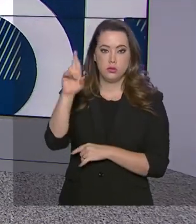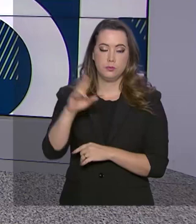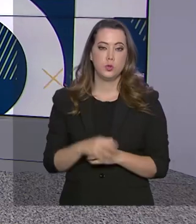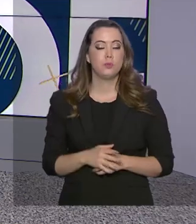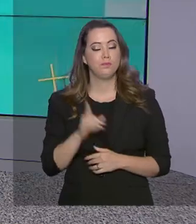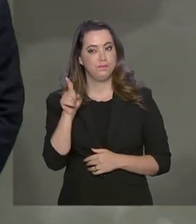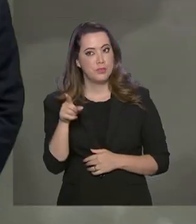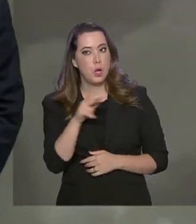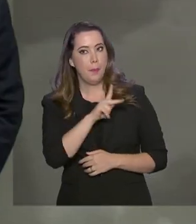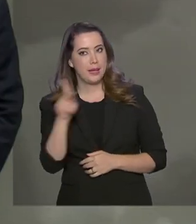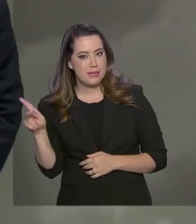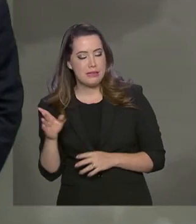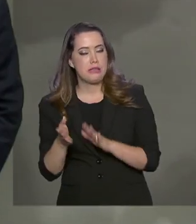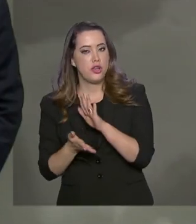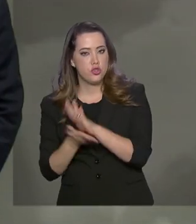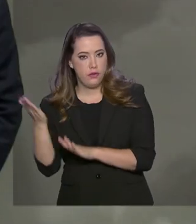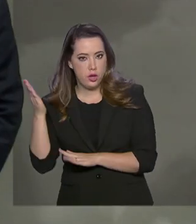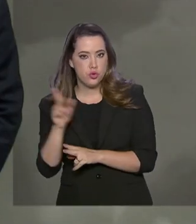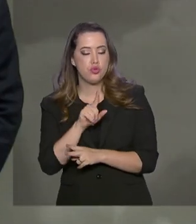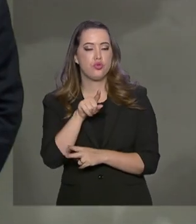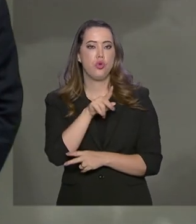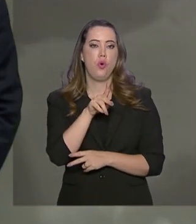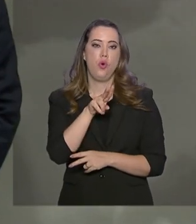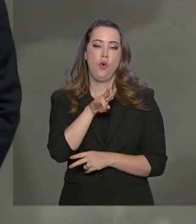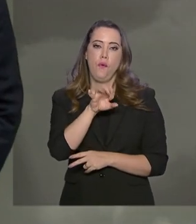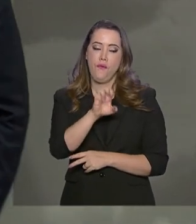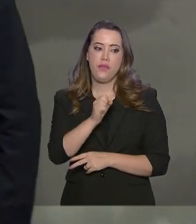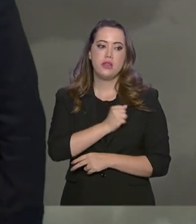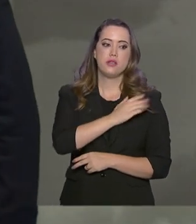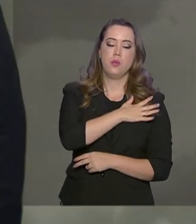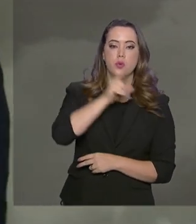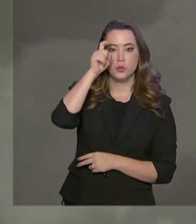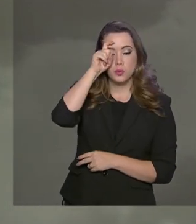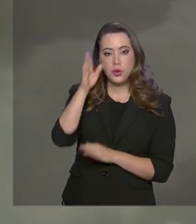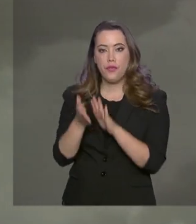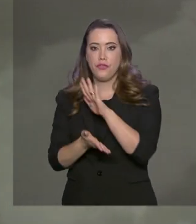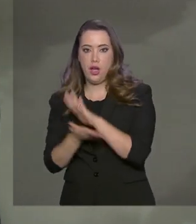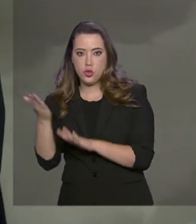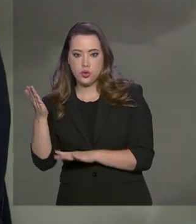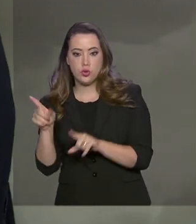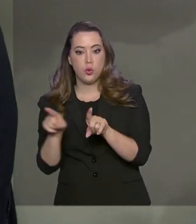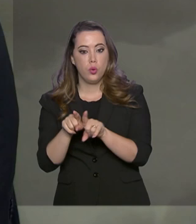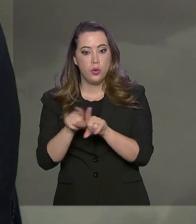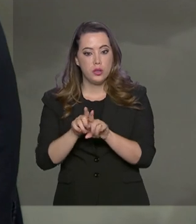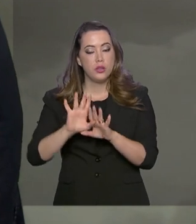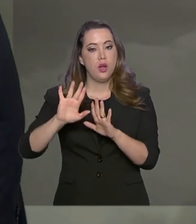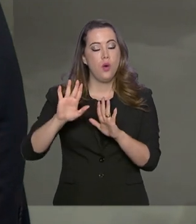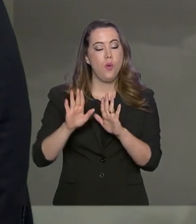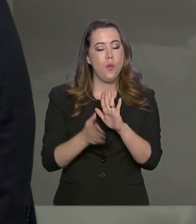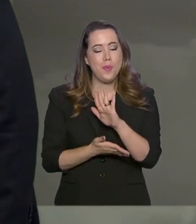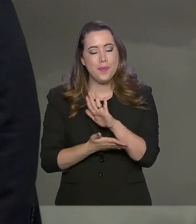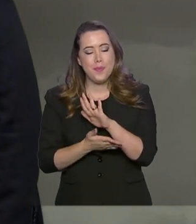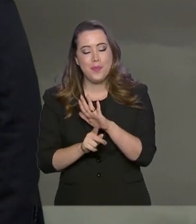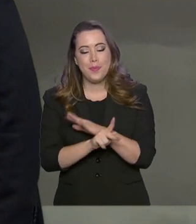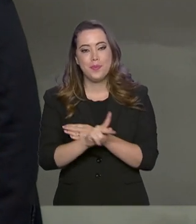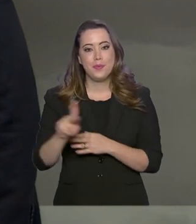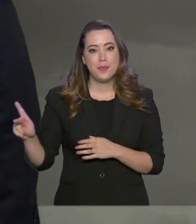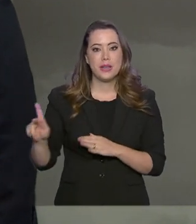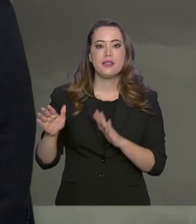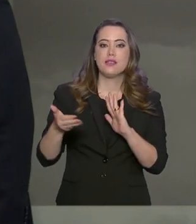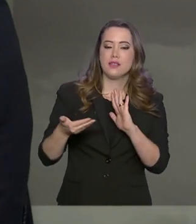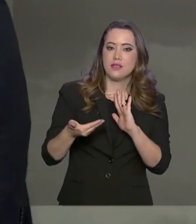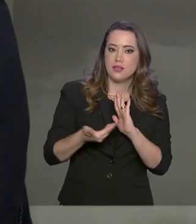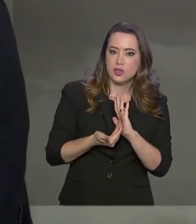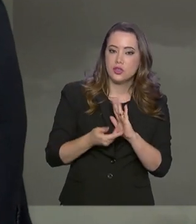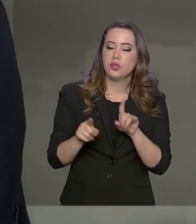Rodrigo Maia, também em viagem internacional, o presidente do Senado, Davi Alcolumbre, assumiu a presidência da República. Depois